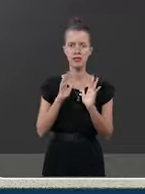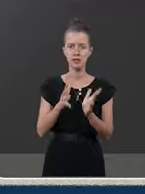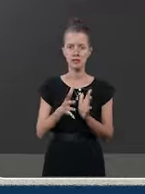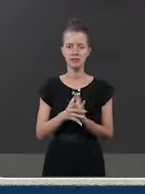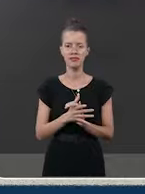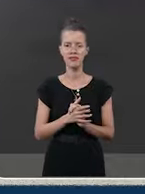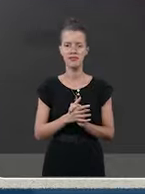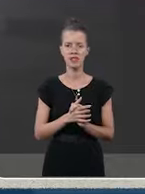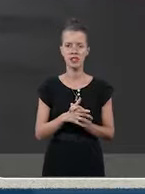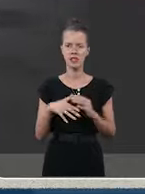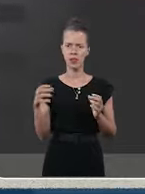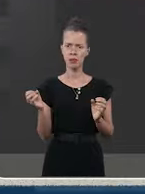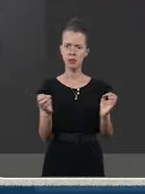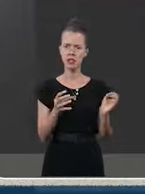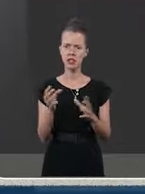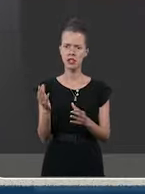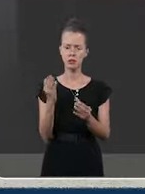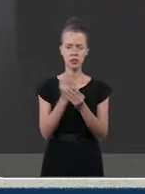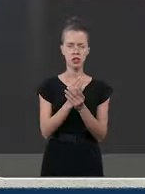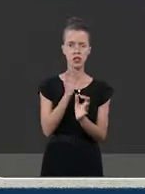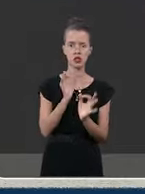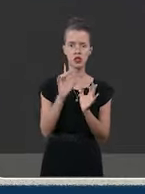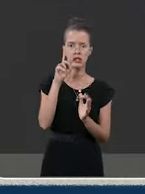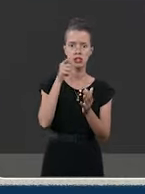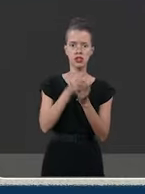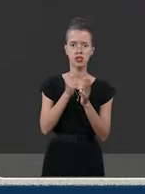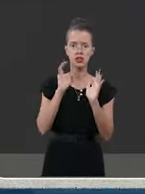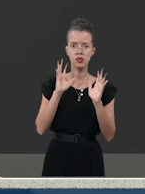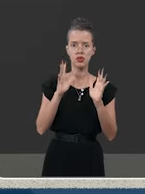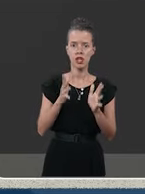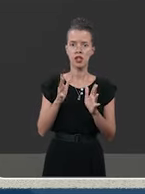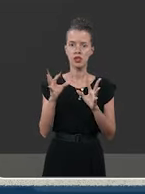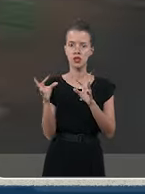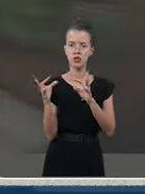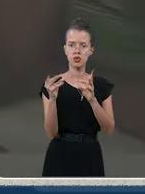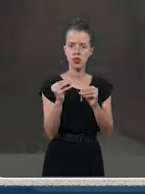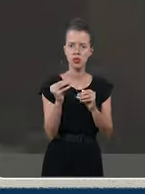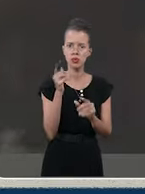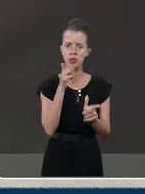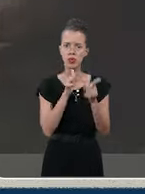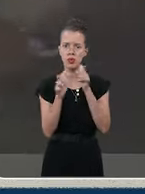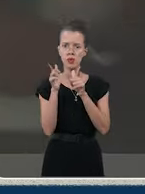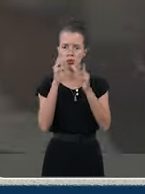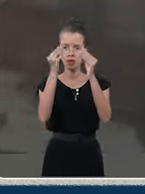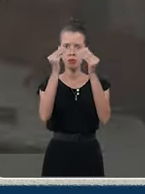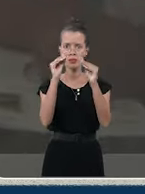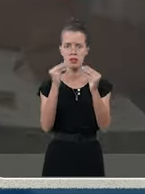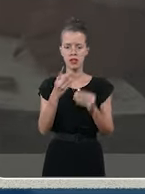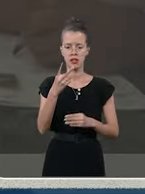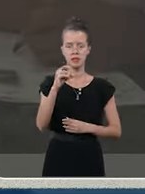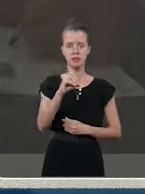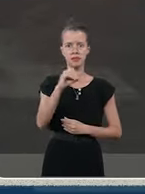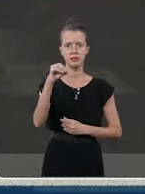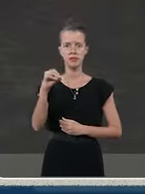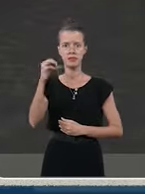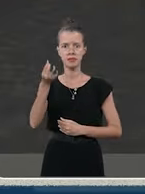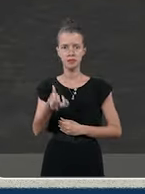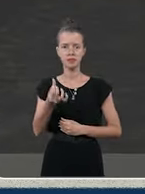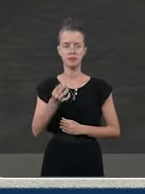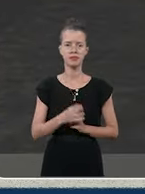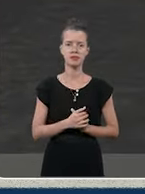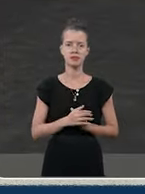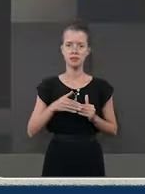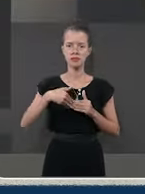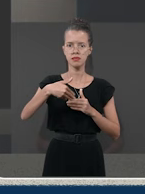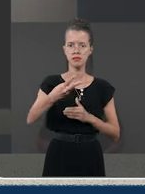foi mais uma peça do xadrez. Modernidade nos processos julgados. Usuários bem alimentados. Tudo em